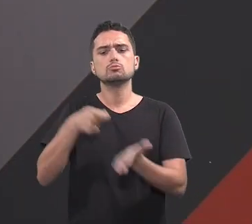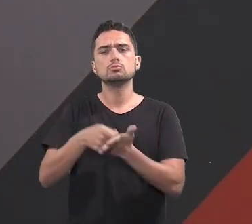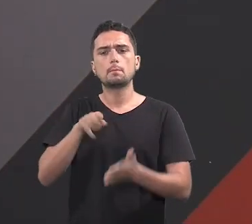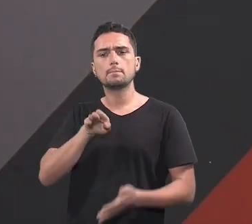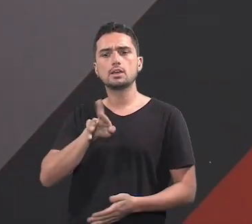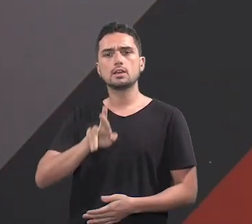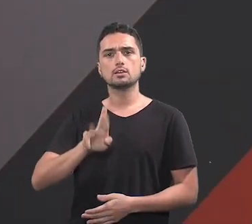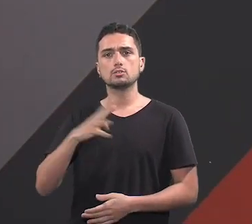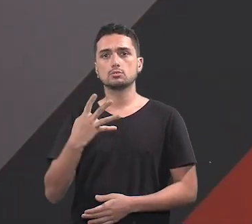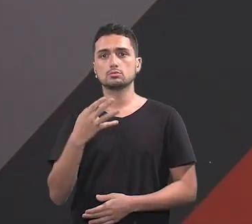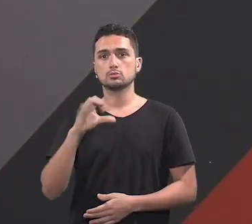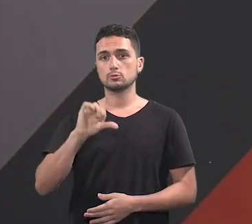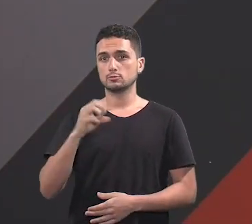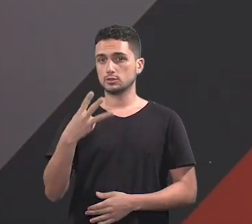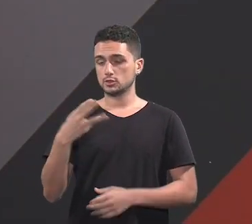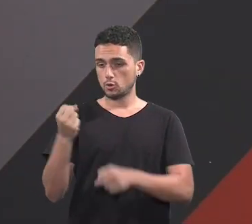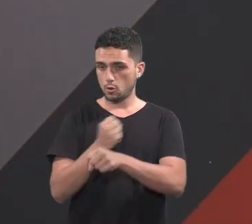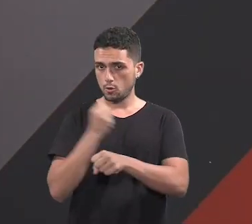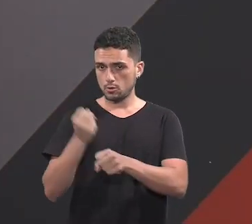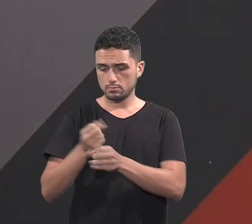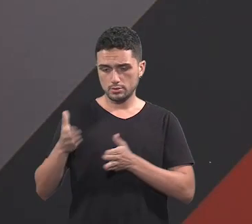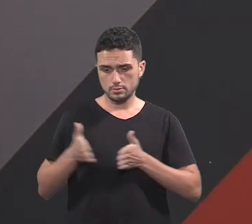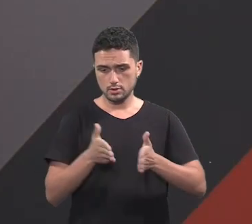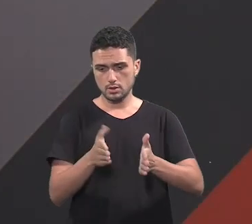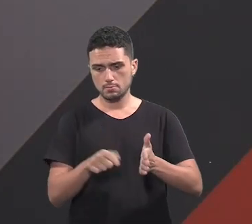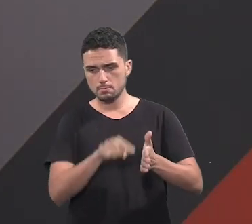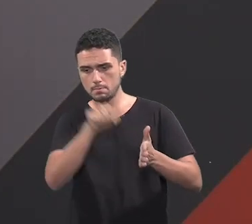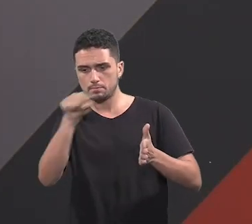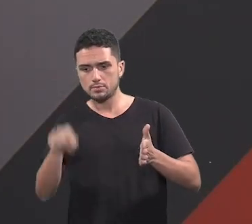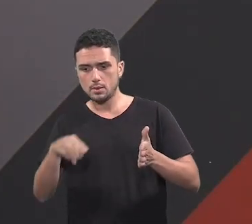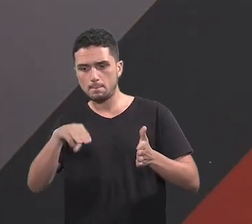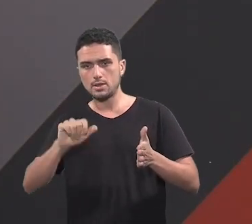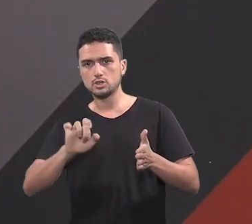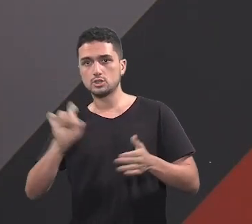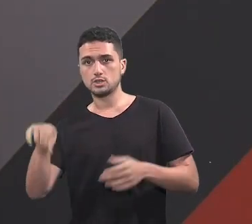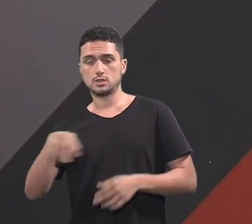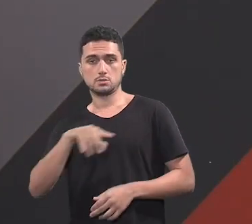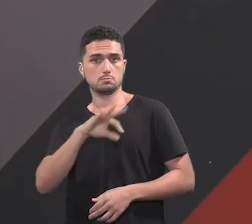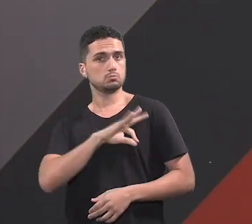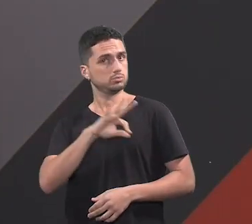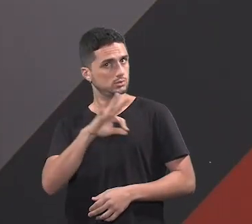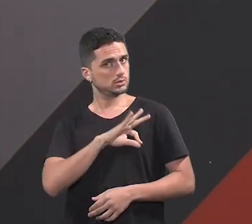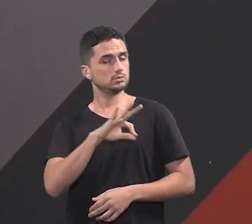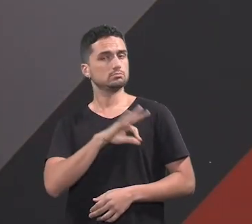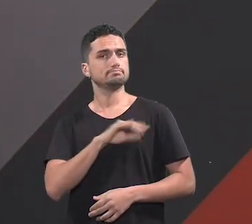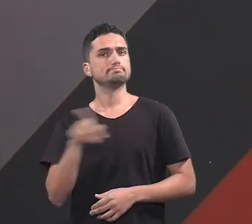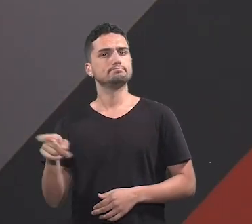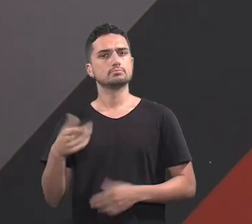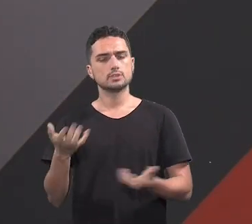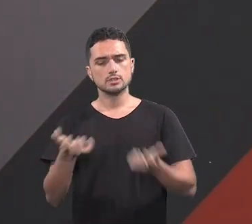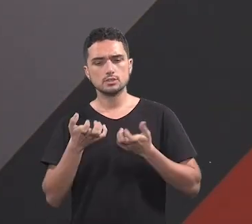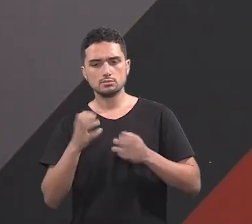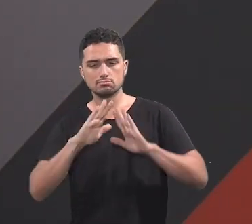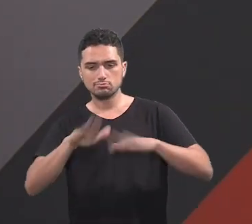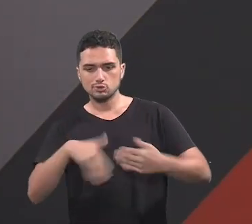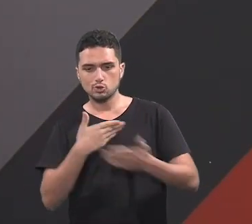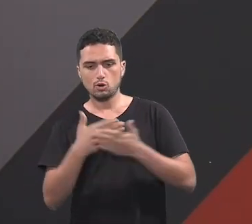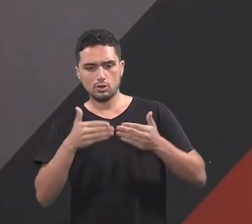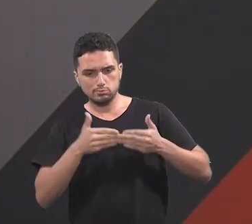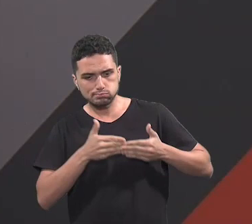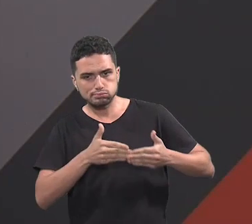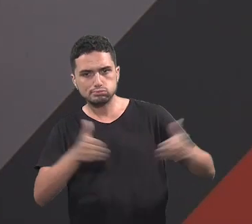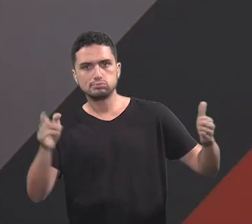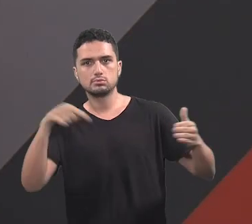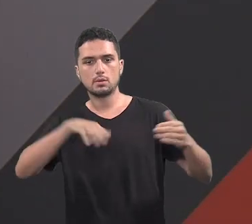-493, no trecho Manília Magé. Policial militar quer a ampliação dos colégios militares para